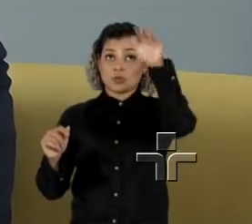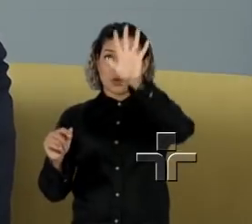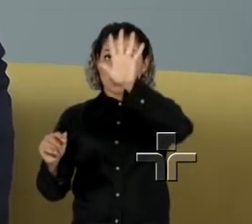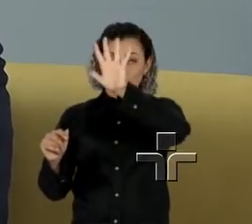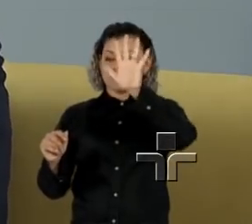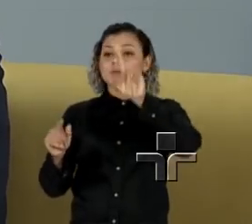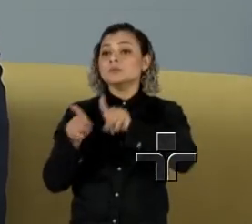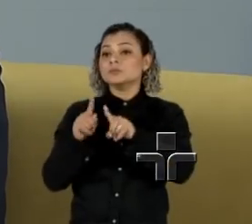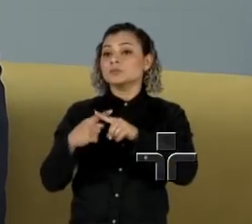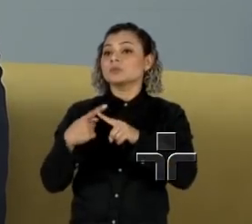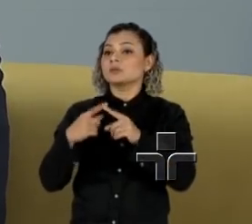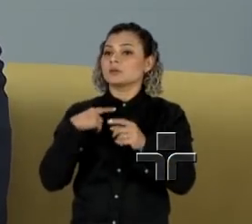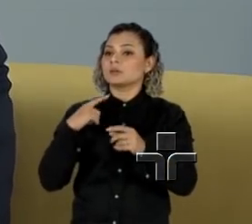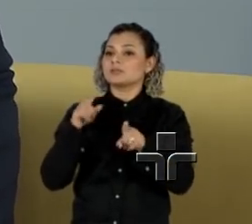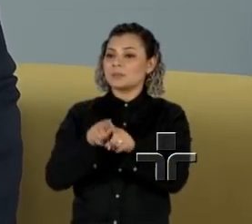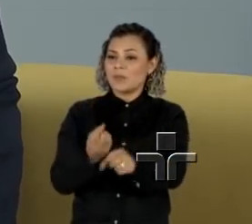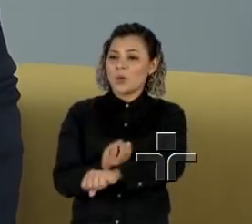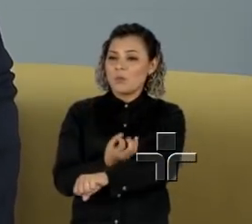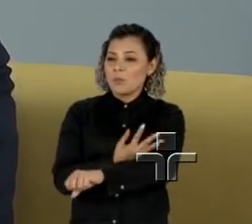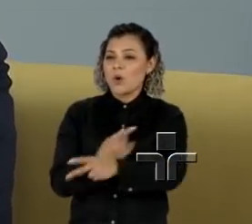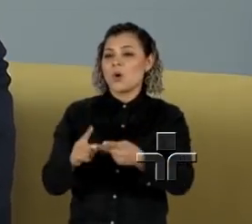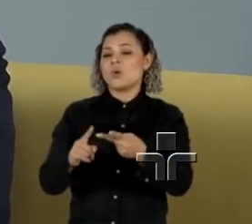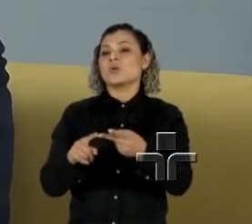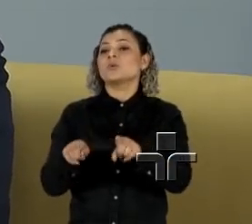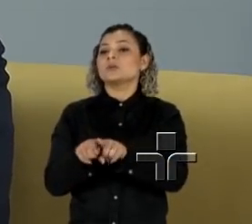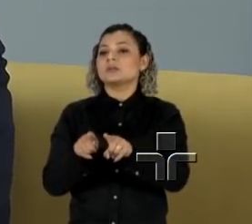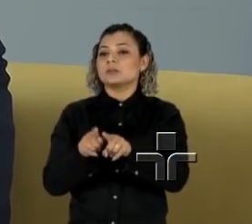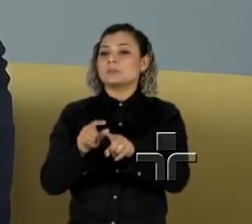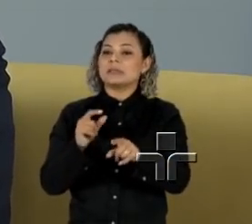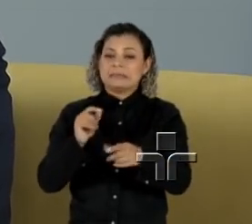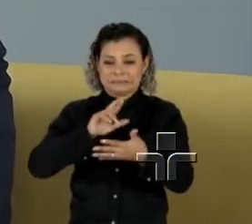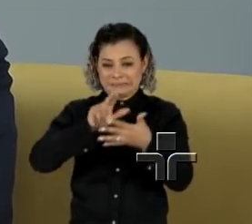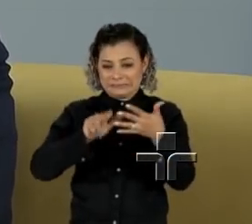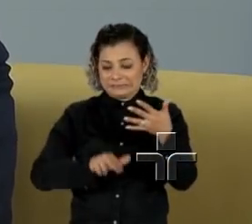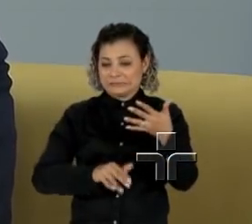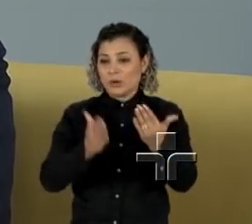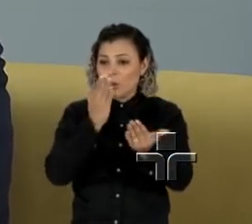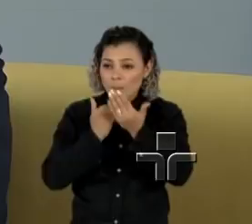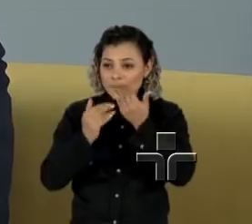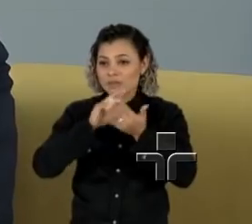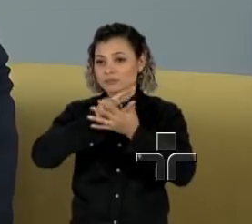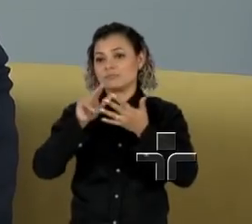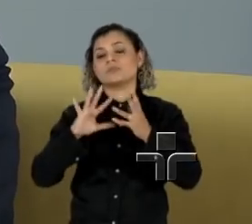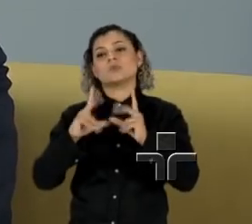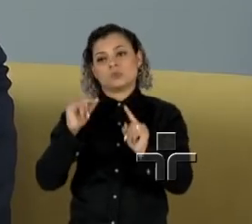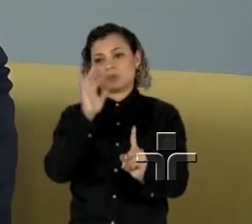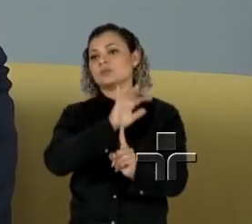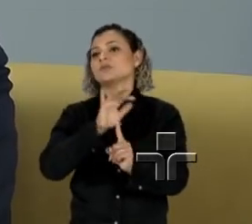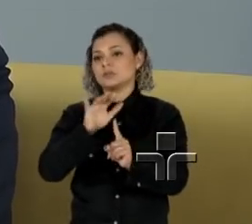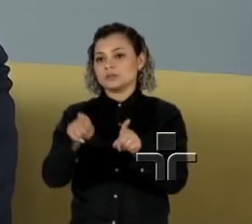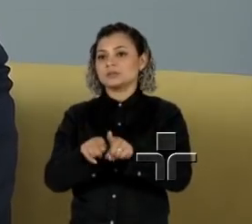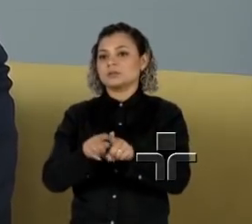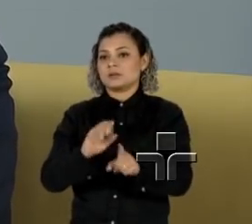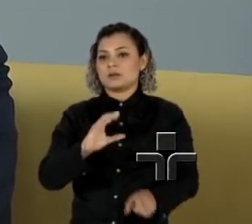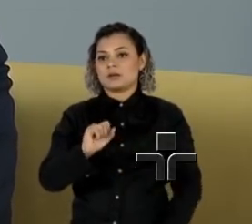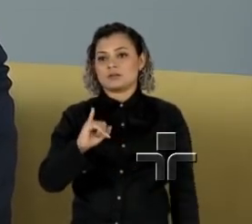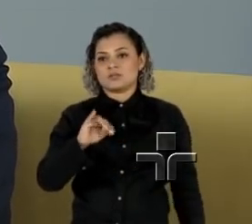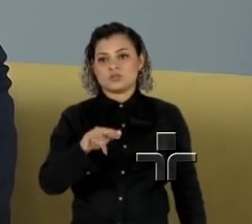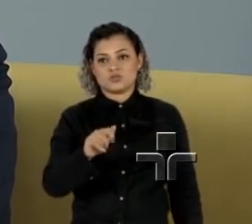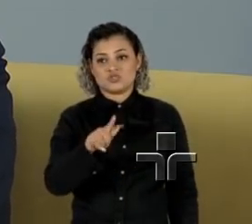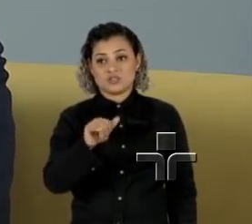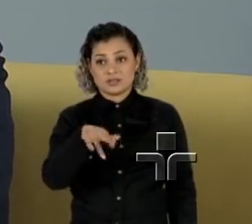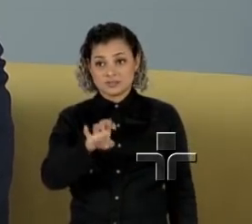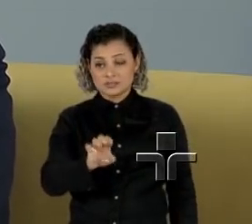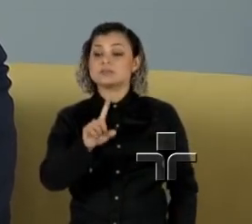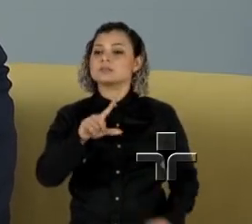sedentarismo, exposição a hormônios, exposição a contaminantes ambientais, eles promovem, então, a carcinogênese. Eles aumentam